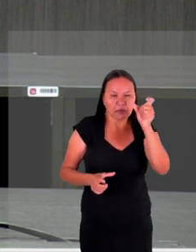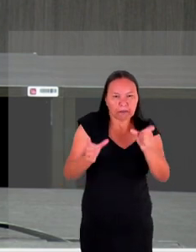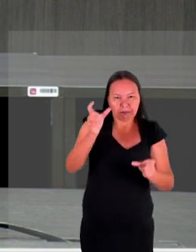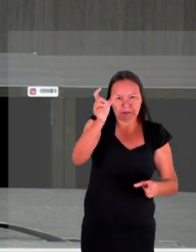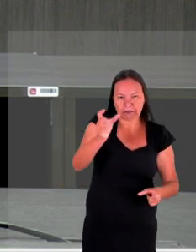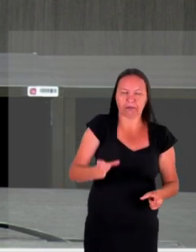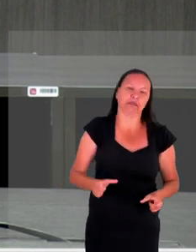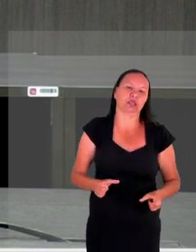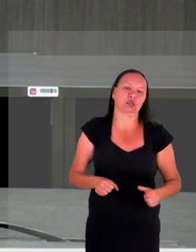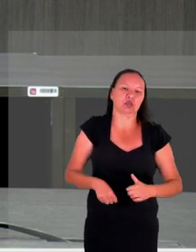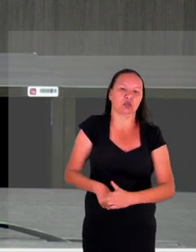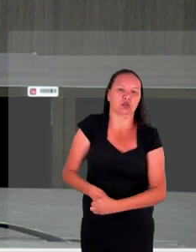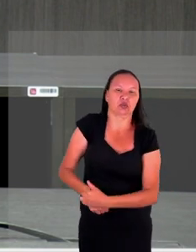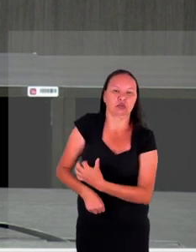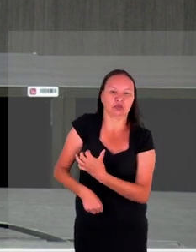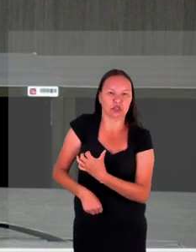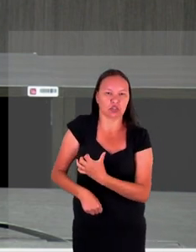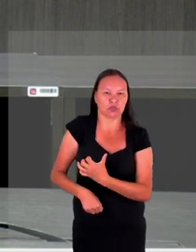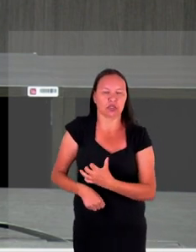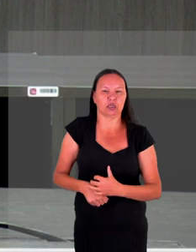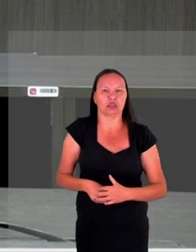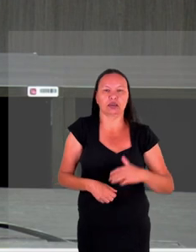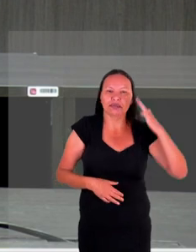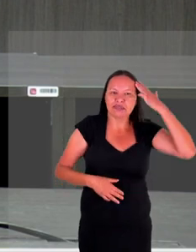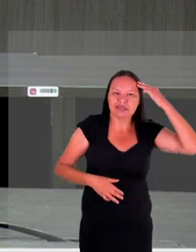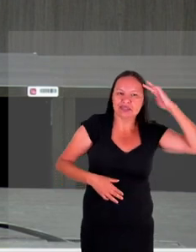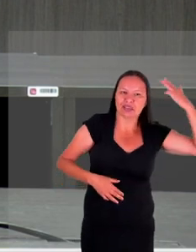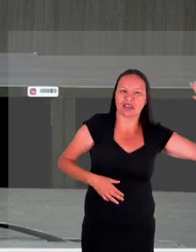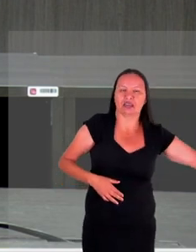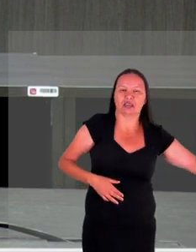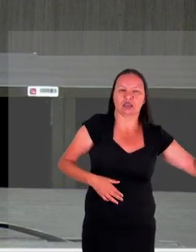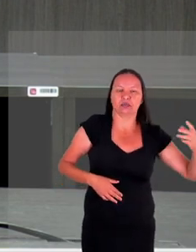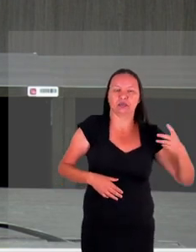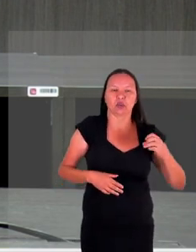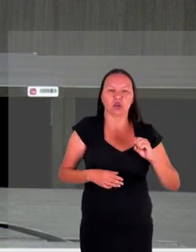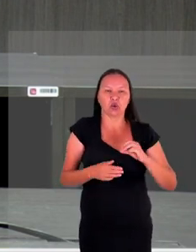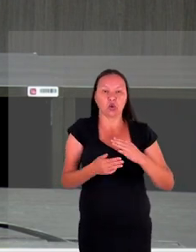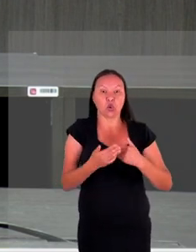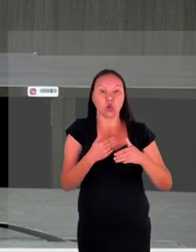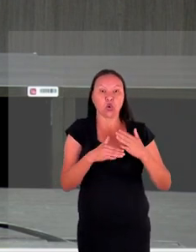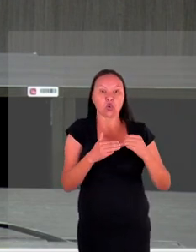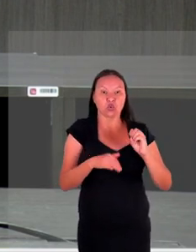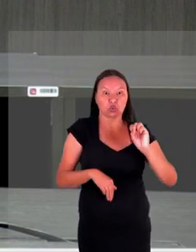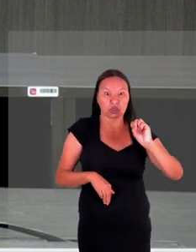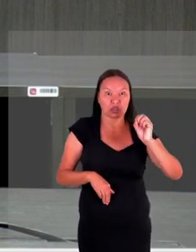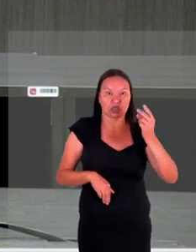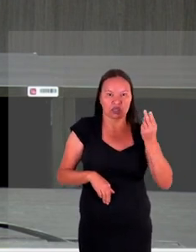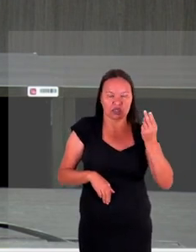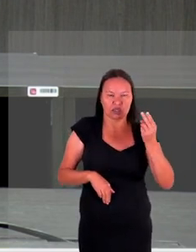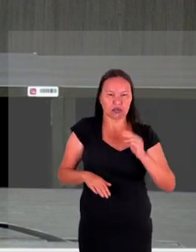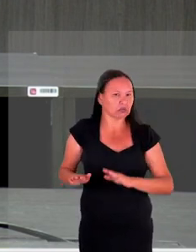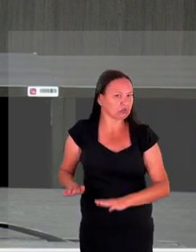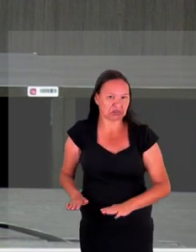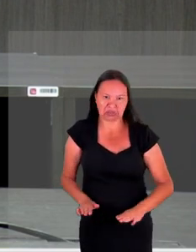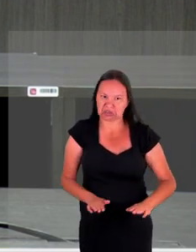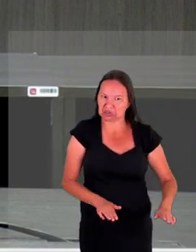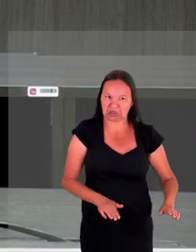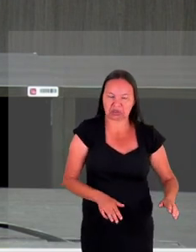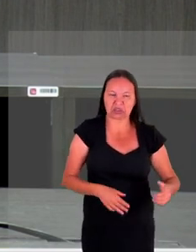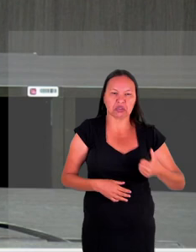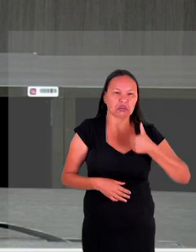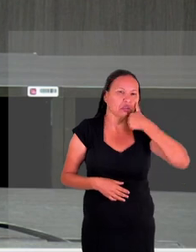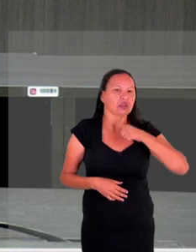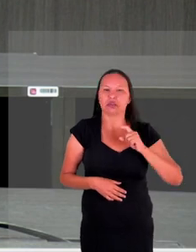acaba lateralizando esquecendo né que tem outras vítimas também não são só crianças não são mulheres mas tem os